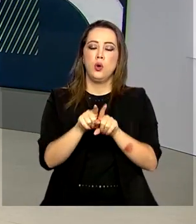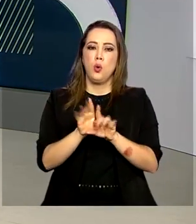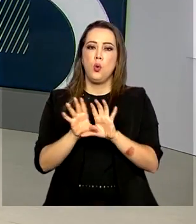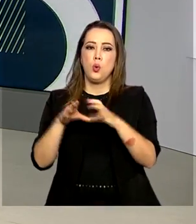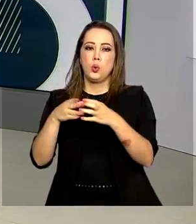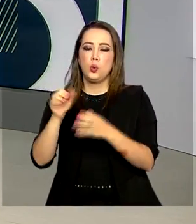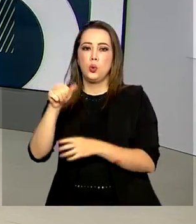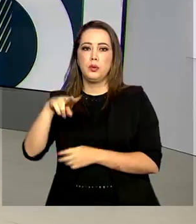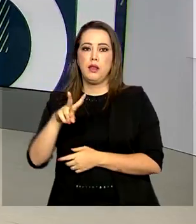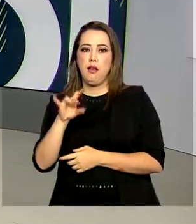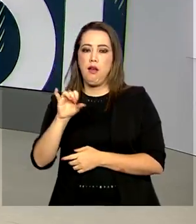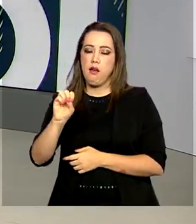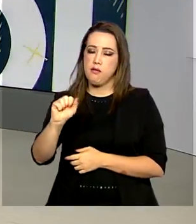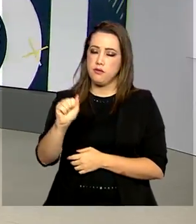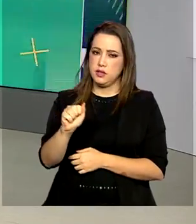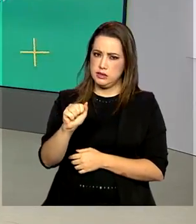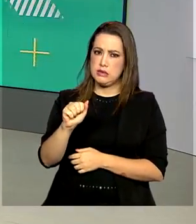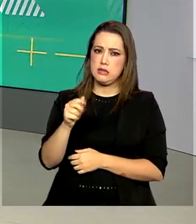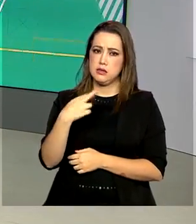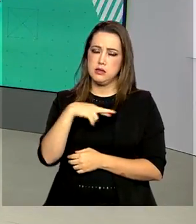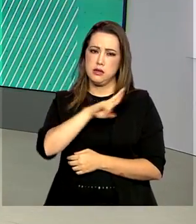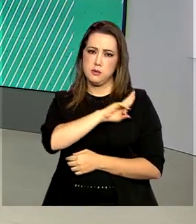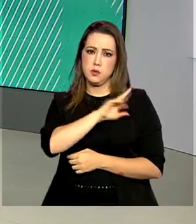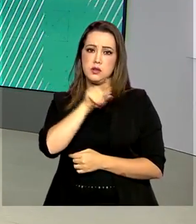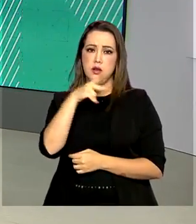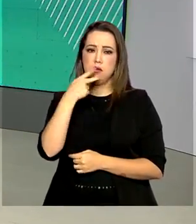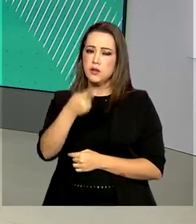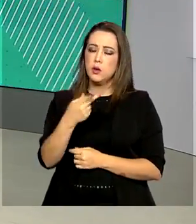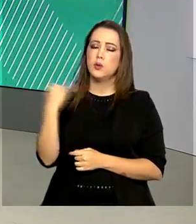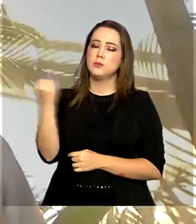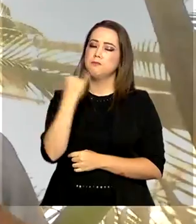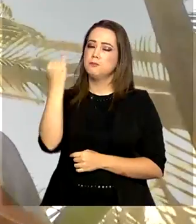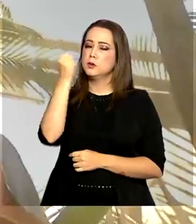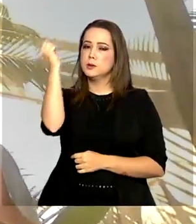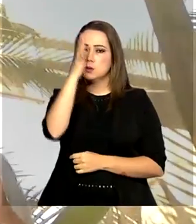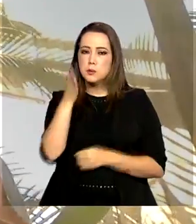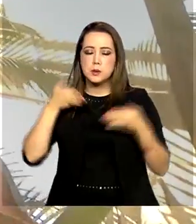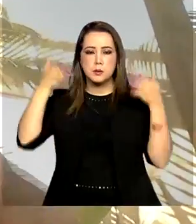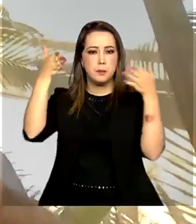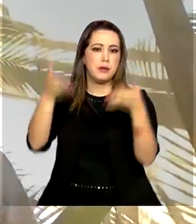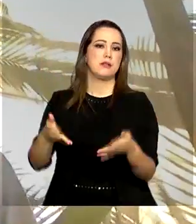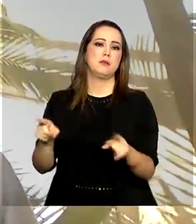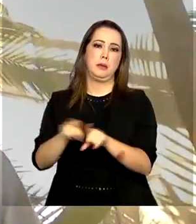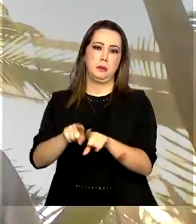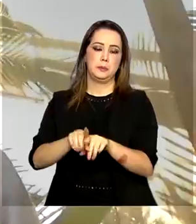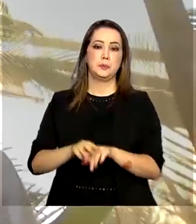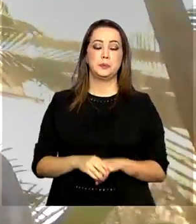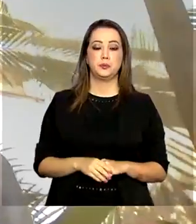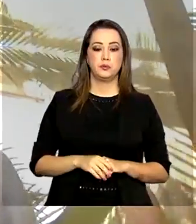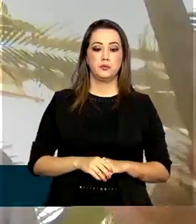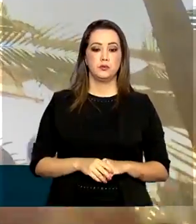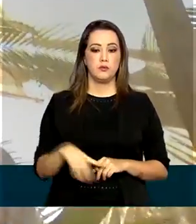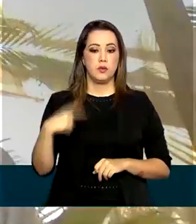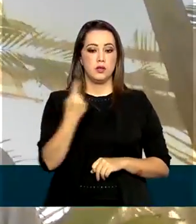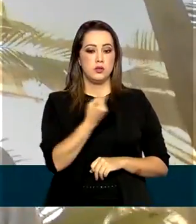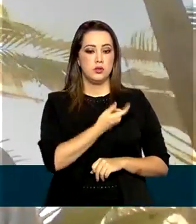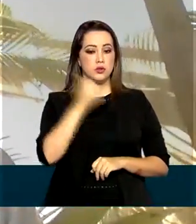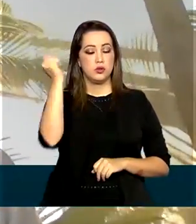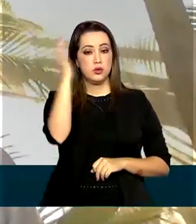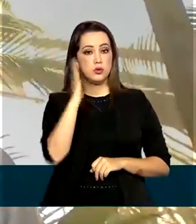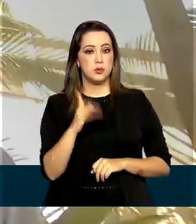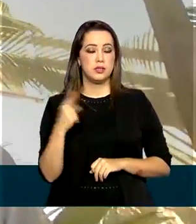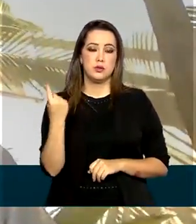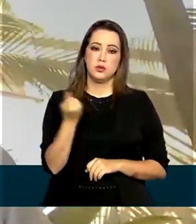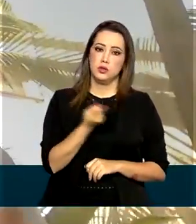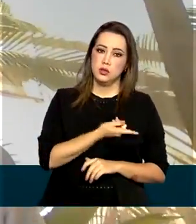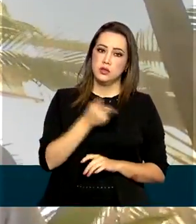comentou a importância da escolha do Brasil para os testes. A gente aqui no Brasil, então, teve um reconhecimento de que